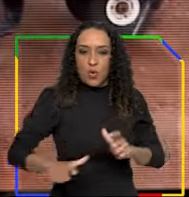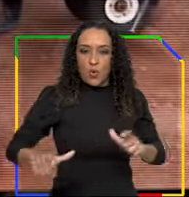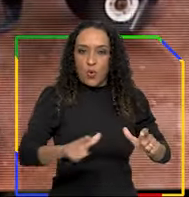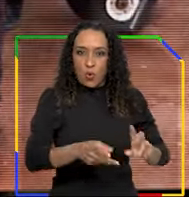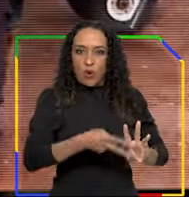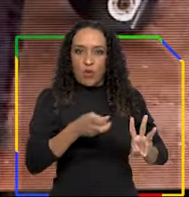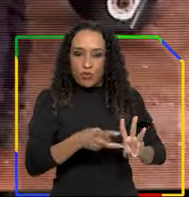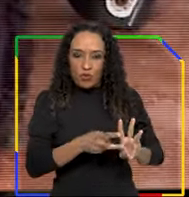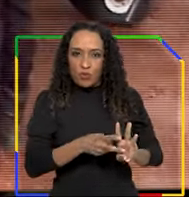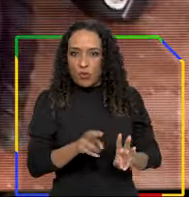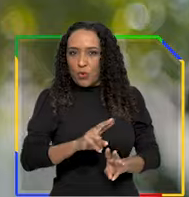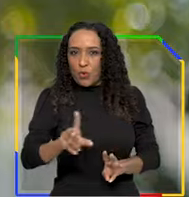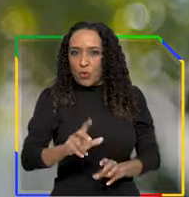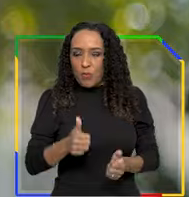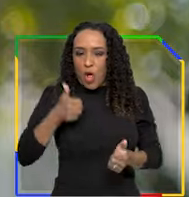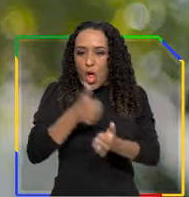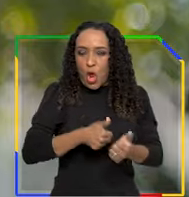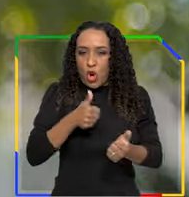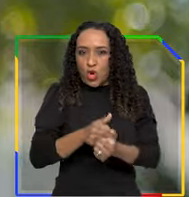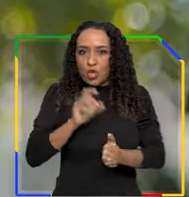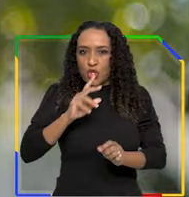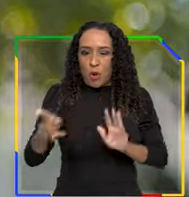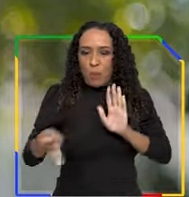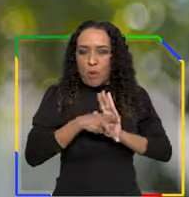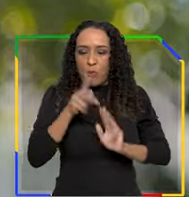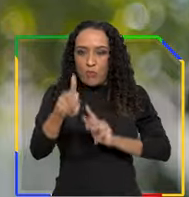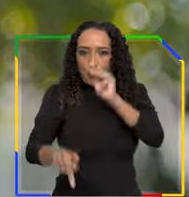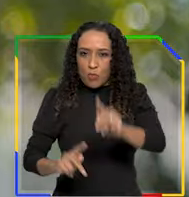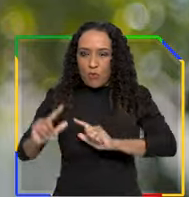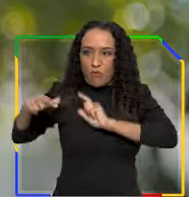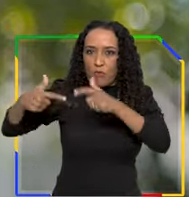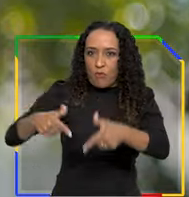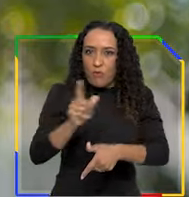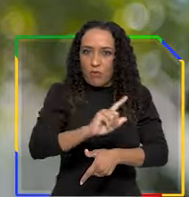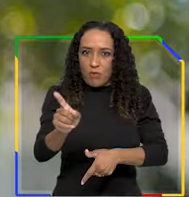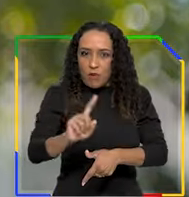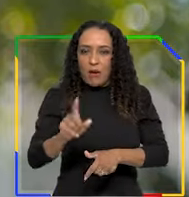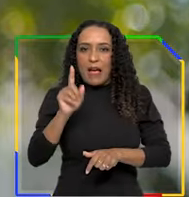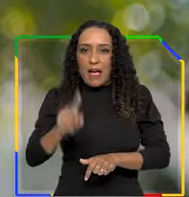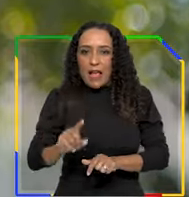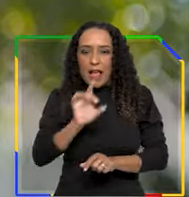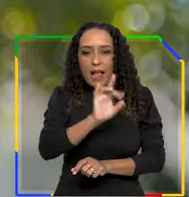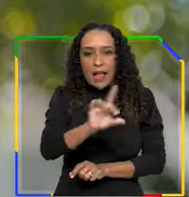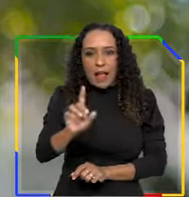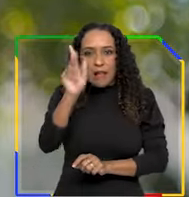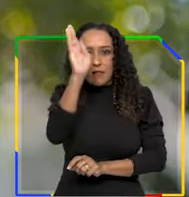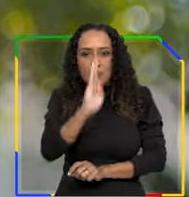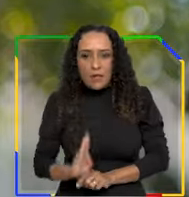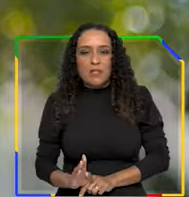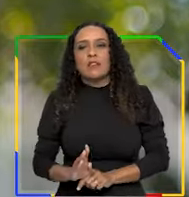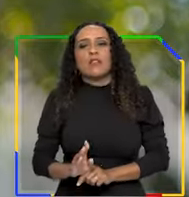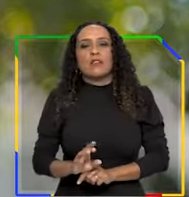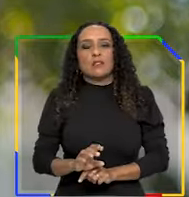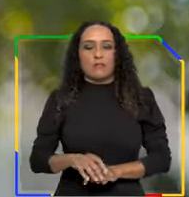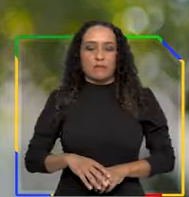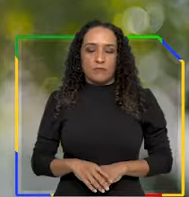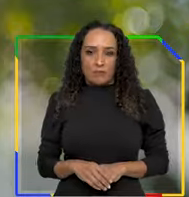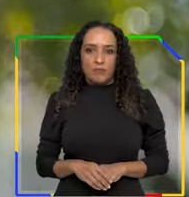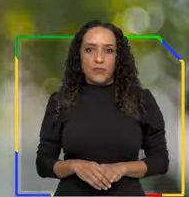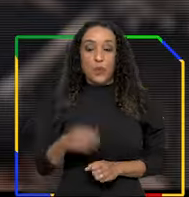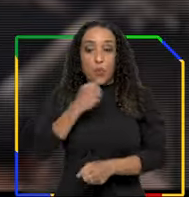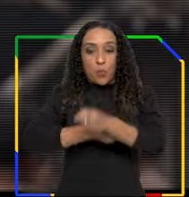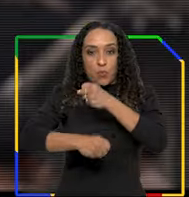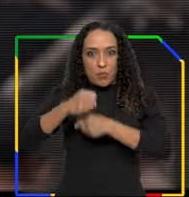em territórios indígenas, não é uma luta apenas dos povos originários. É uma luta de cada brasileiro, de cada